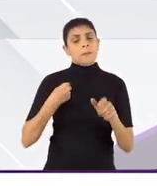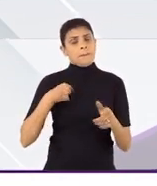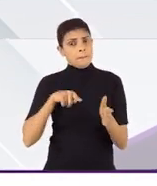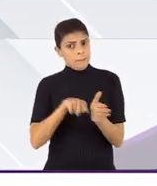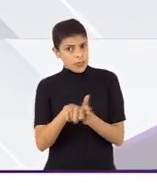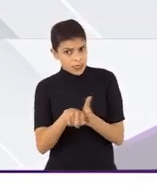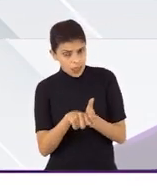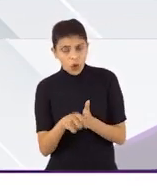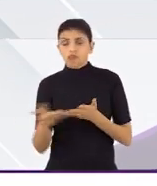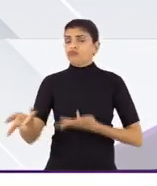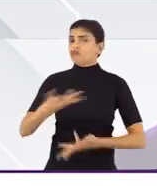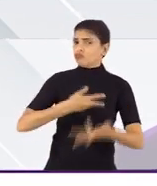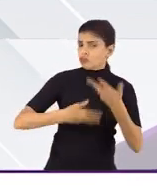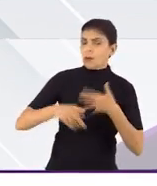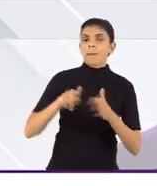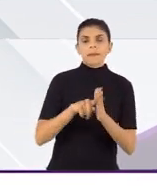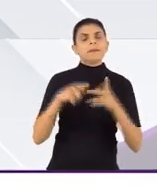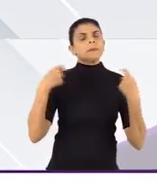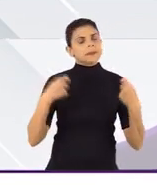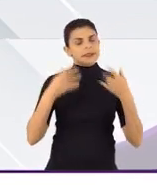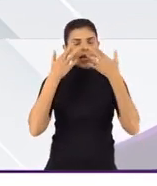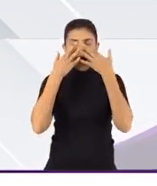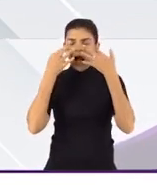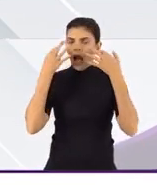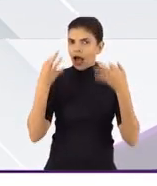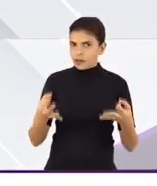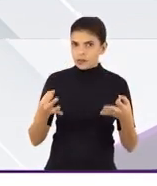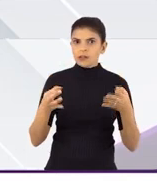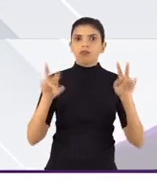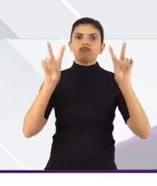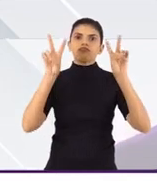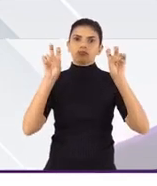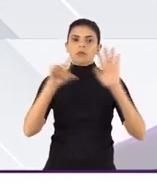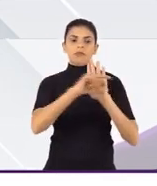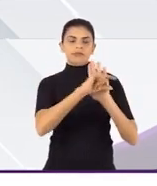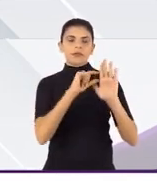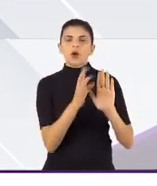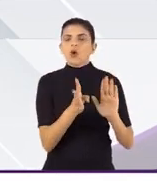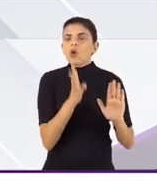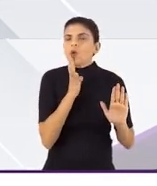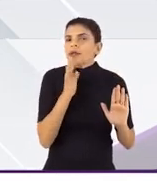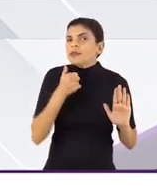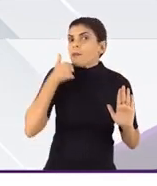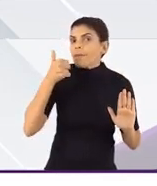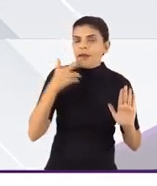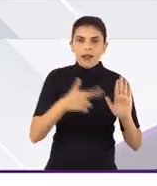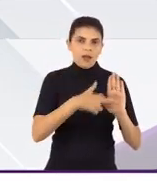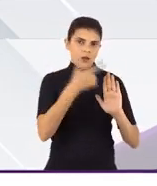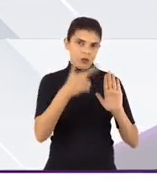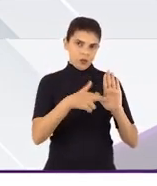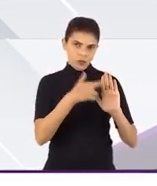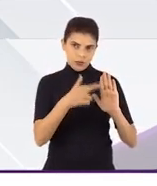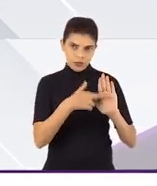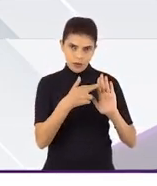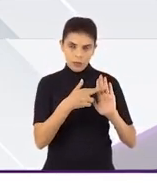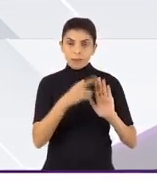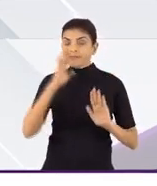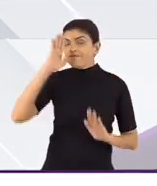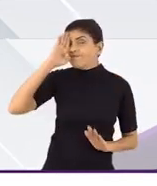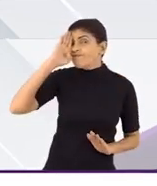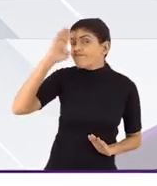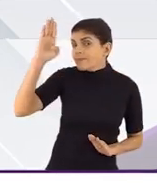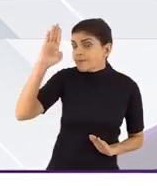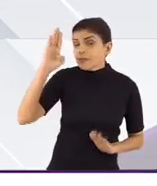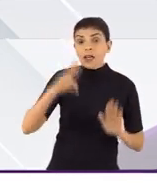serão pesquisadores, pesquisadoras, então, devem prestar atenção neste aspecto e conhecer as resoluções,